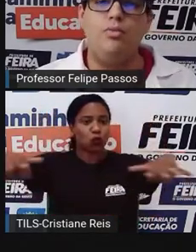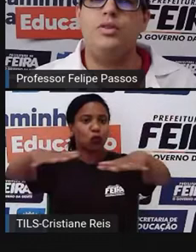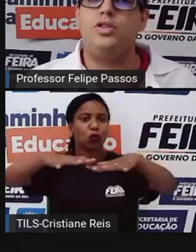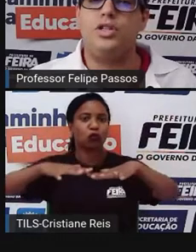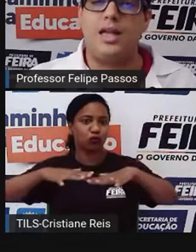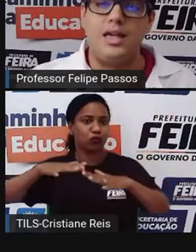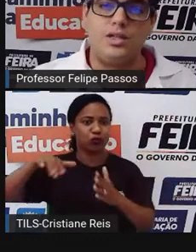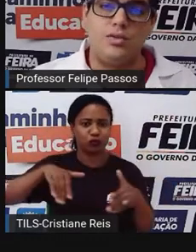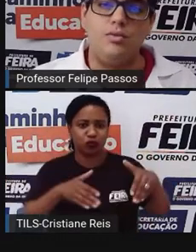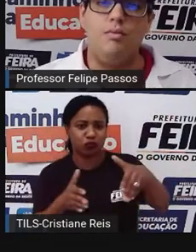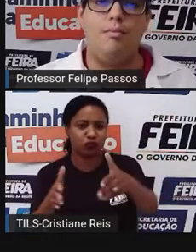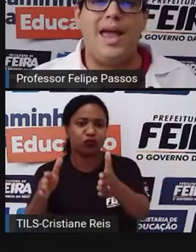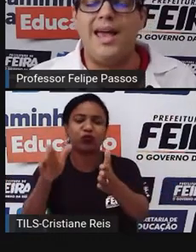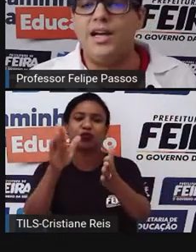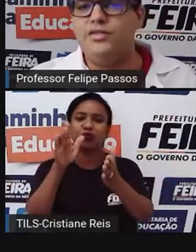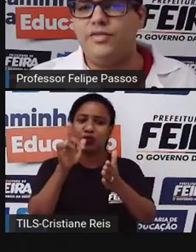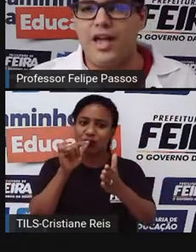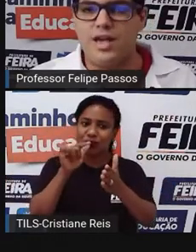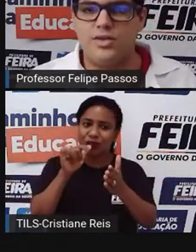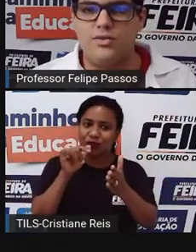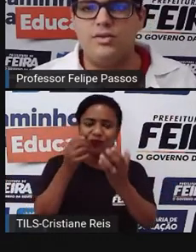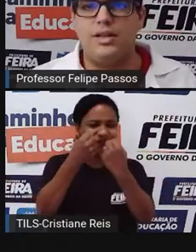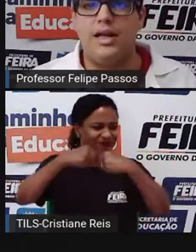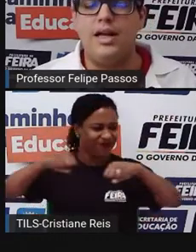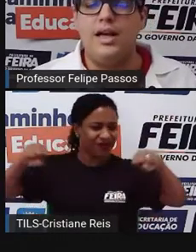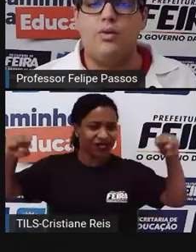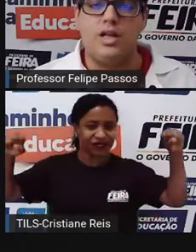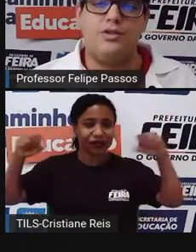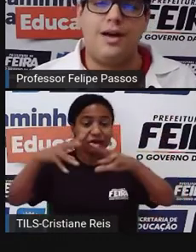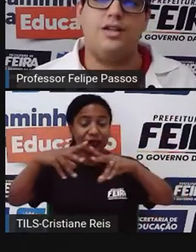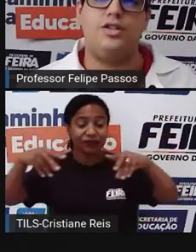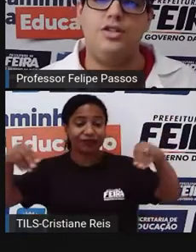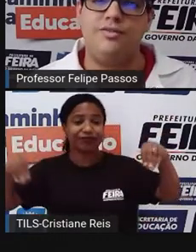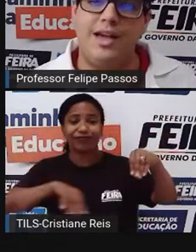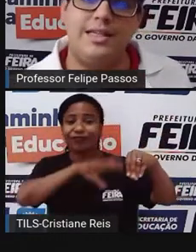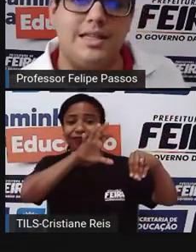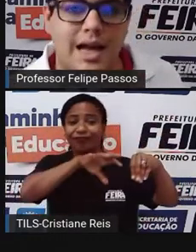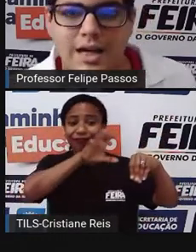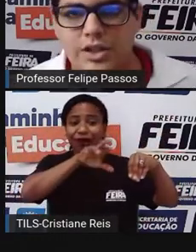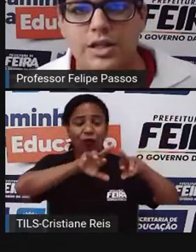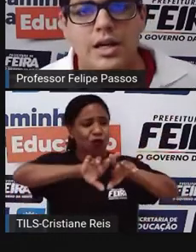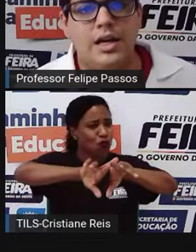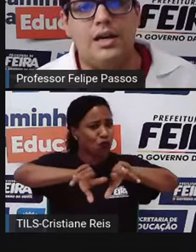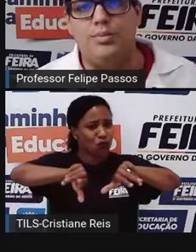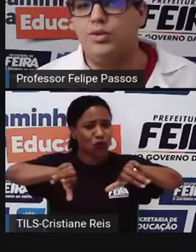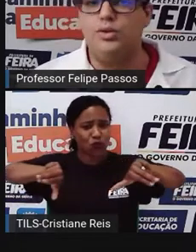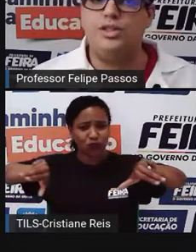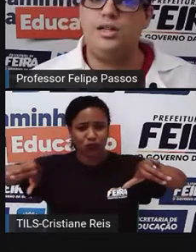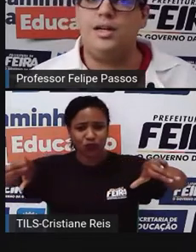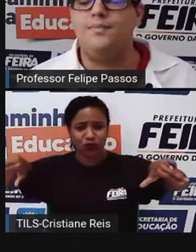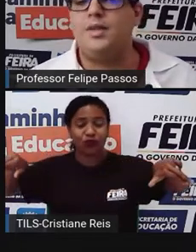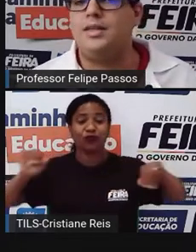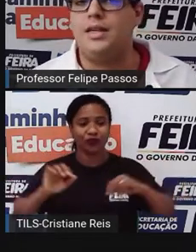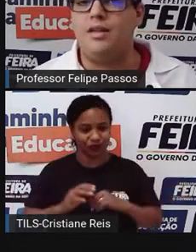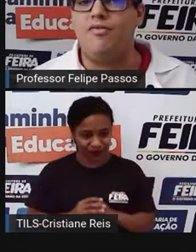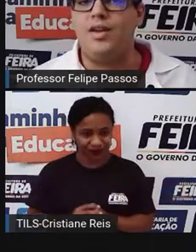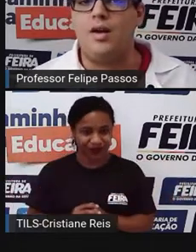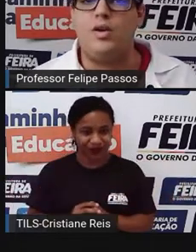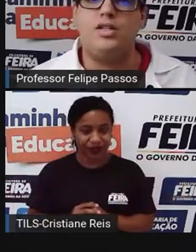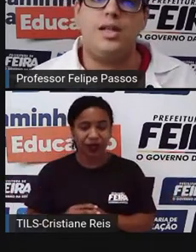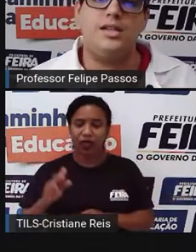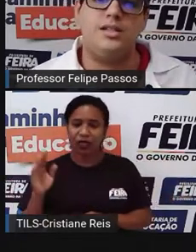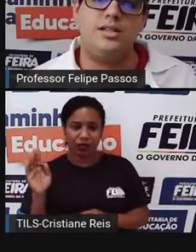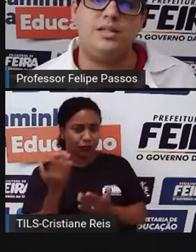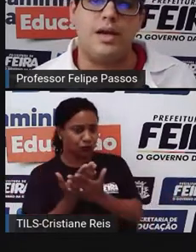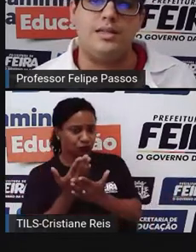rico, muito extenso, mega diverso, né? Quando a fala de diversidade em biologia, significa